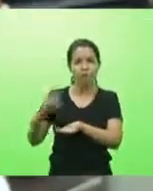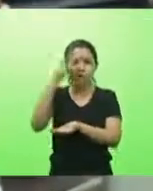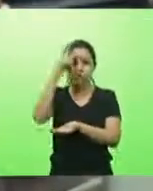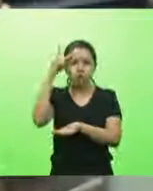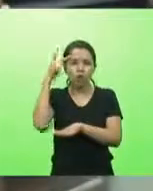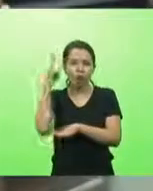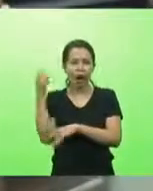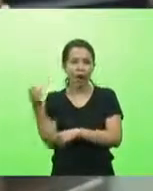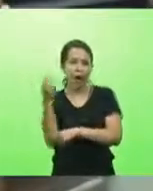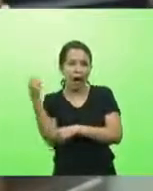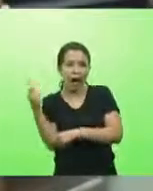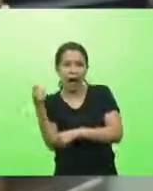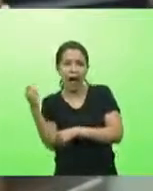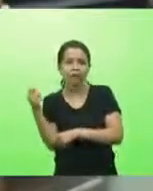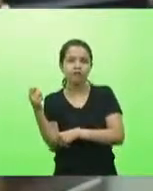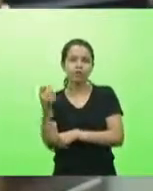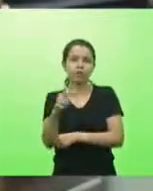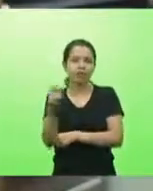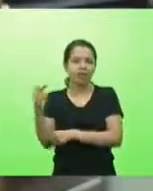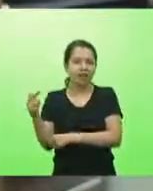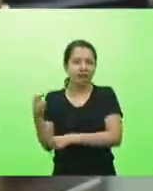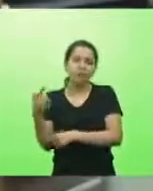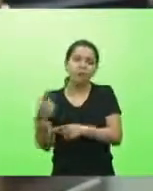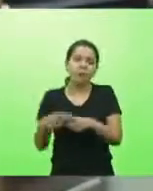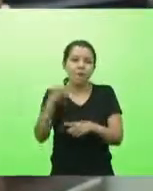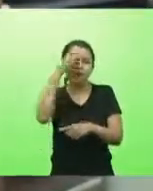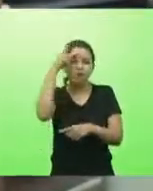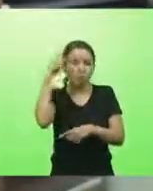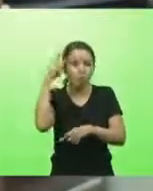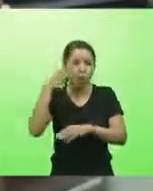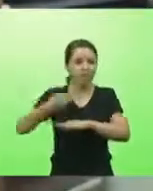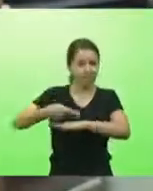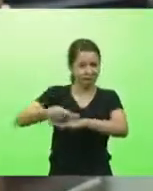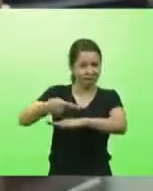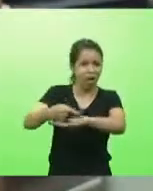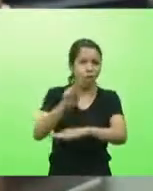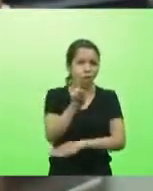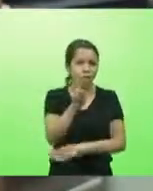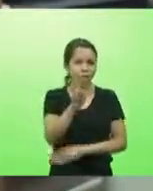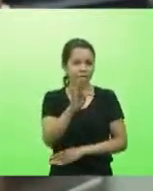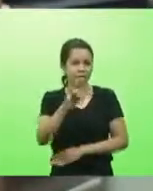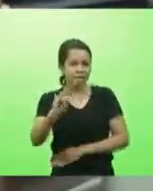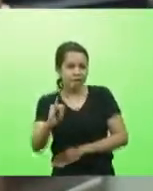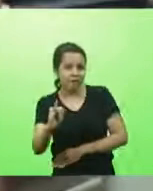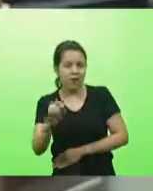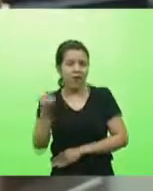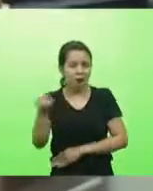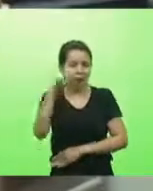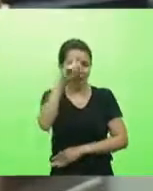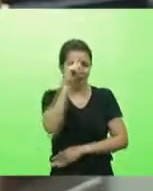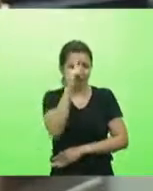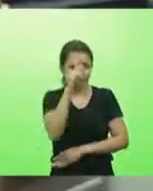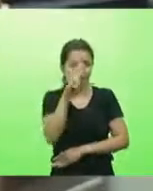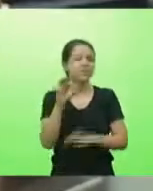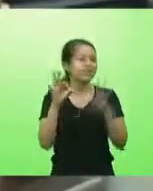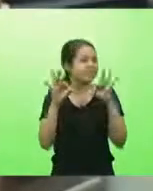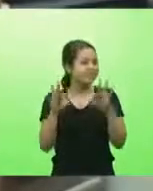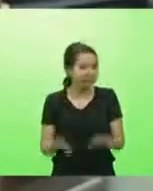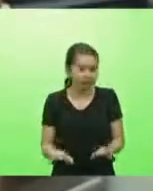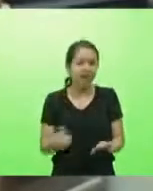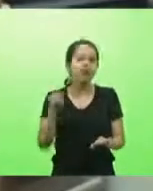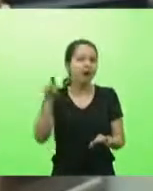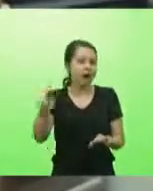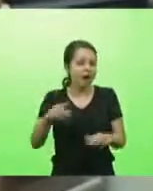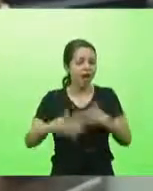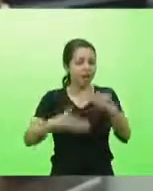as pessoas internadas as pessoas que estão na UTI as pessoas que ficaram dentro no hospital elas ficaram com sequelas sim